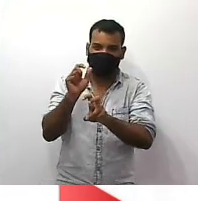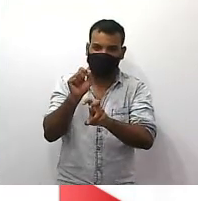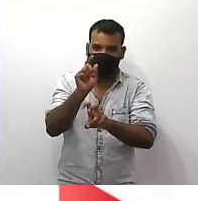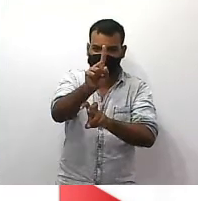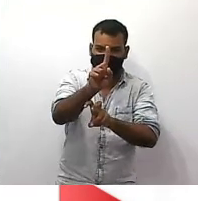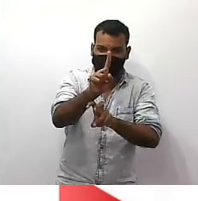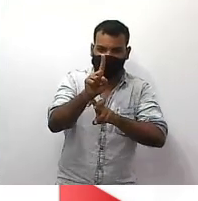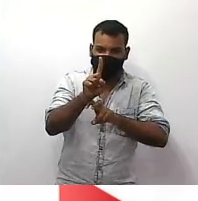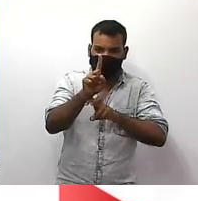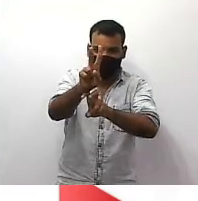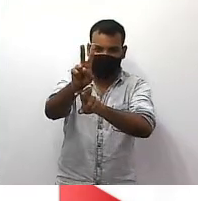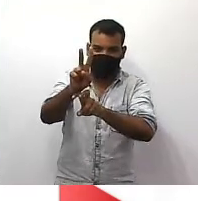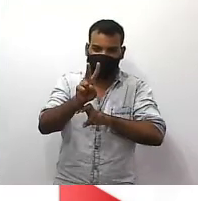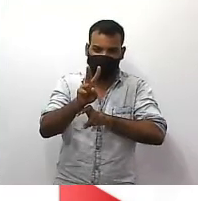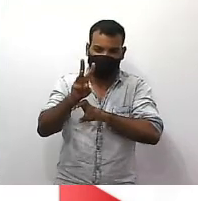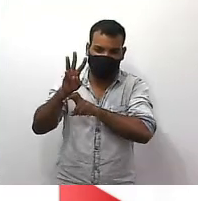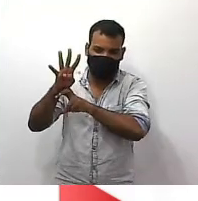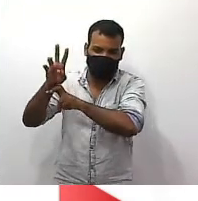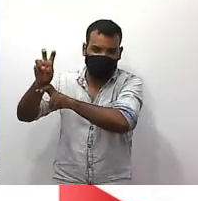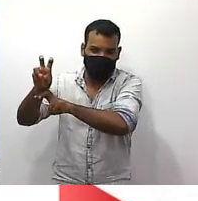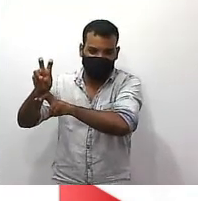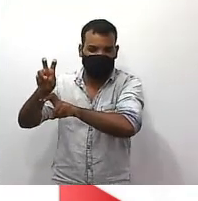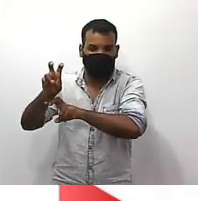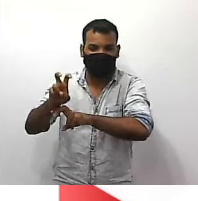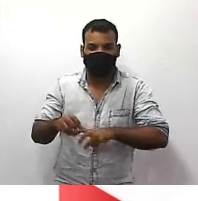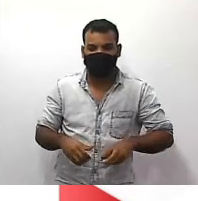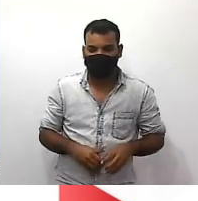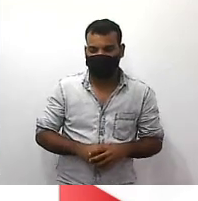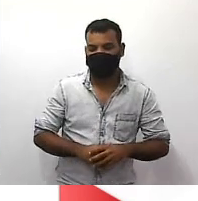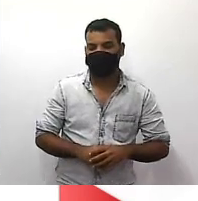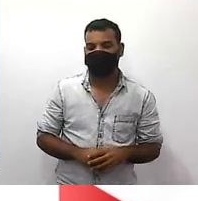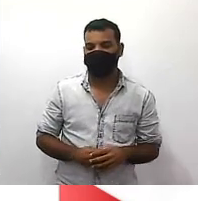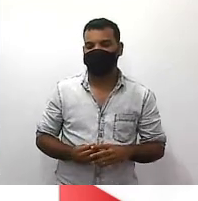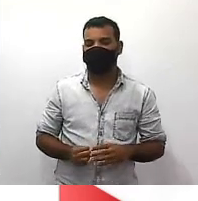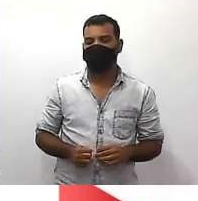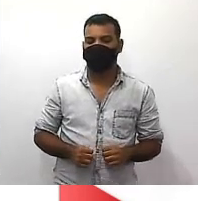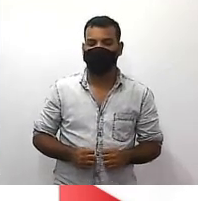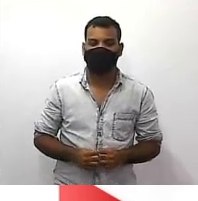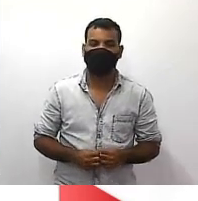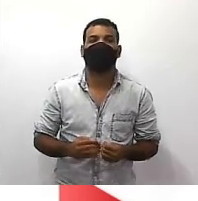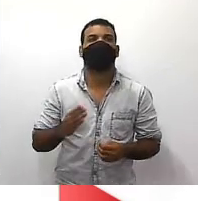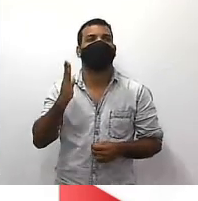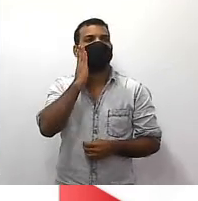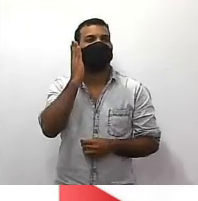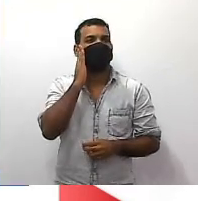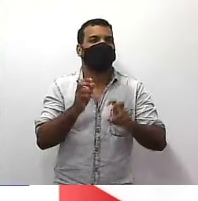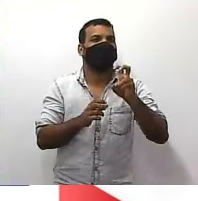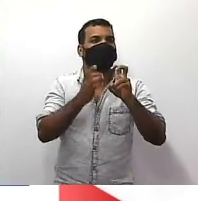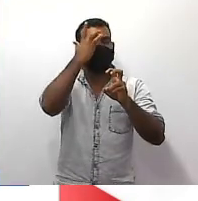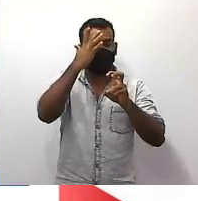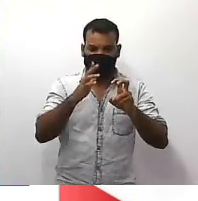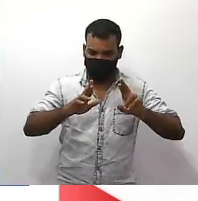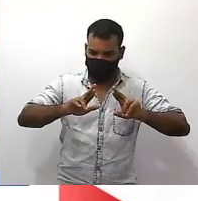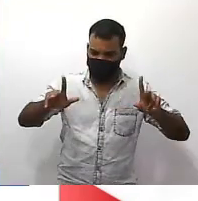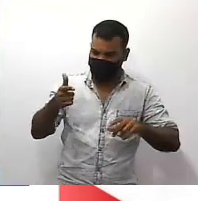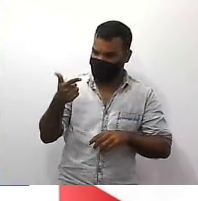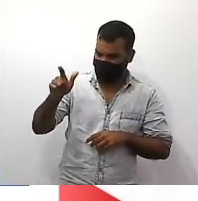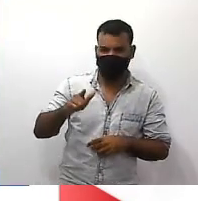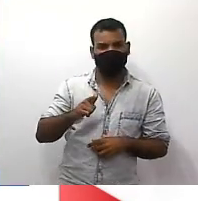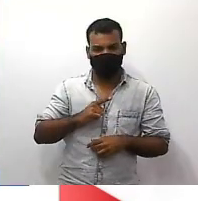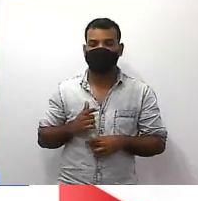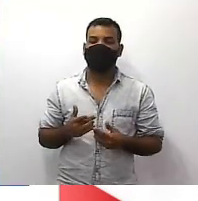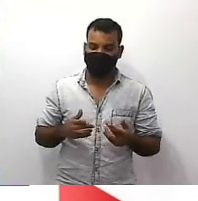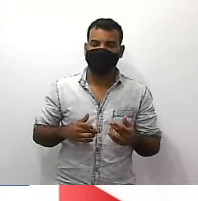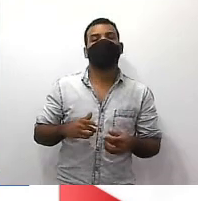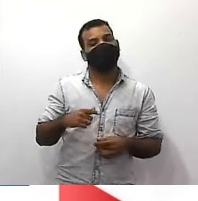fechou deu para entender na bateria do celular a professor entendi com cinco é muito fácil mas tem outras diferentes tem sim vou te